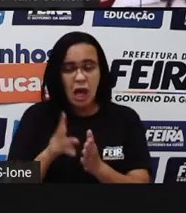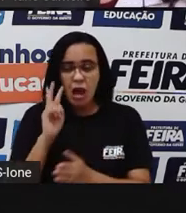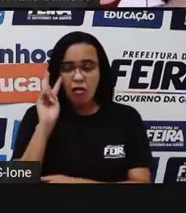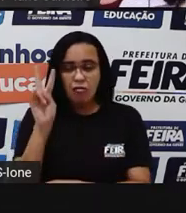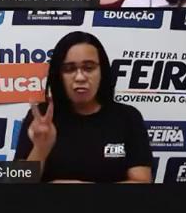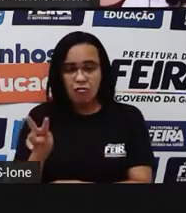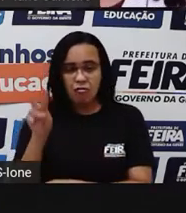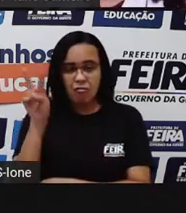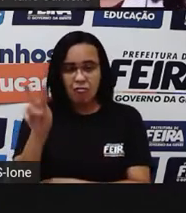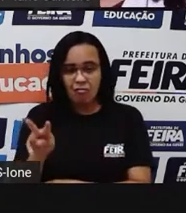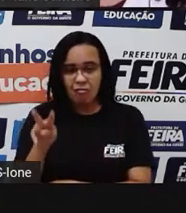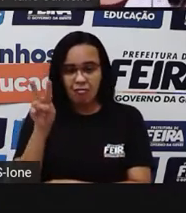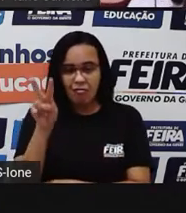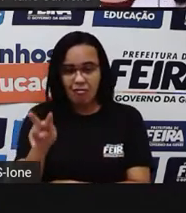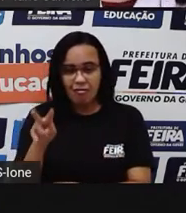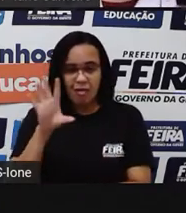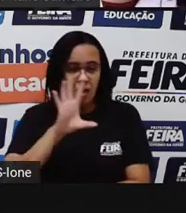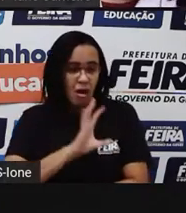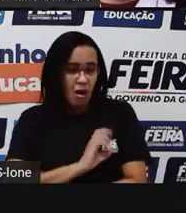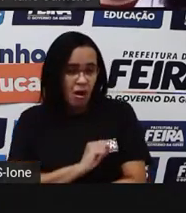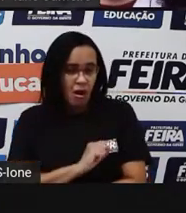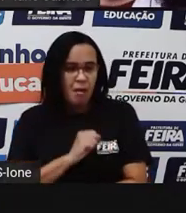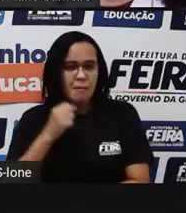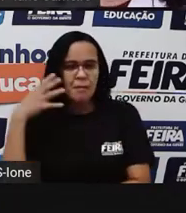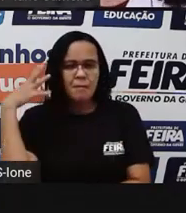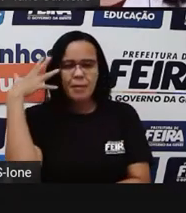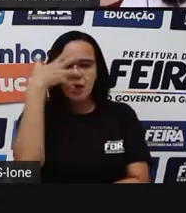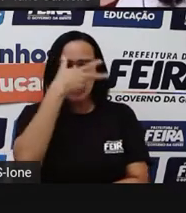se apaixona pela beleza e pelo canto dela.